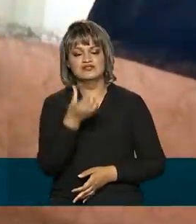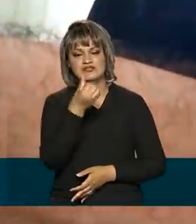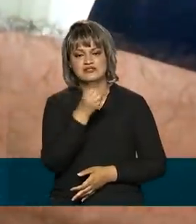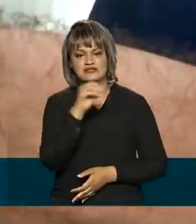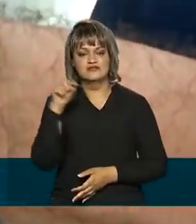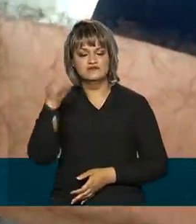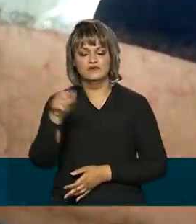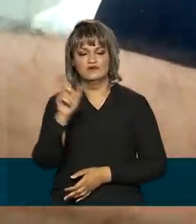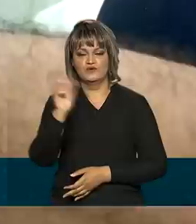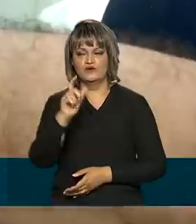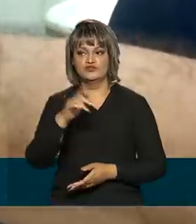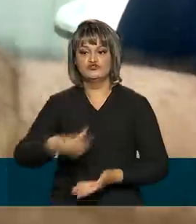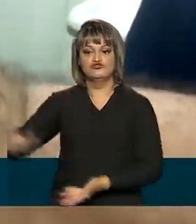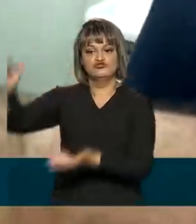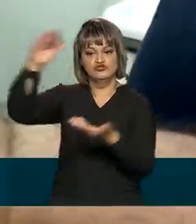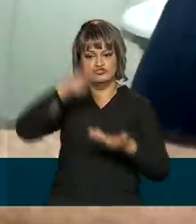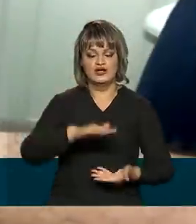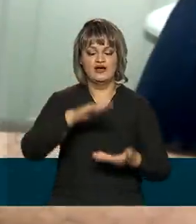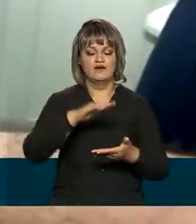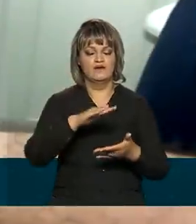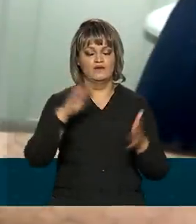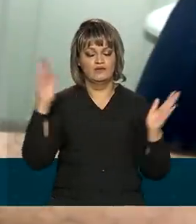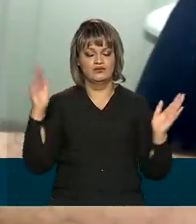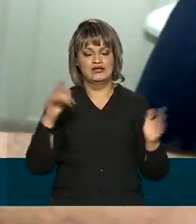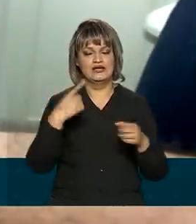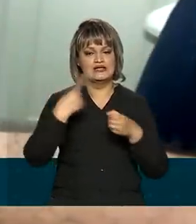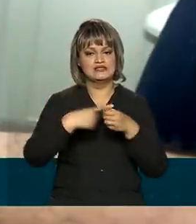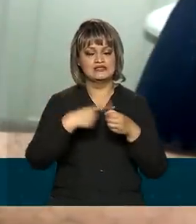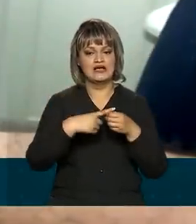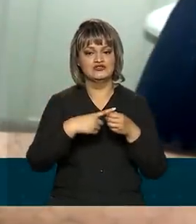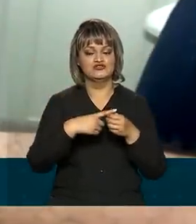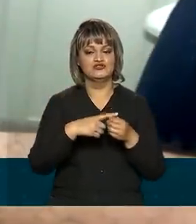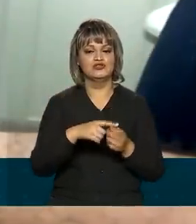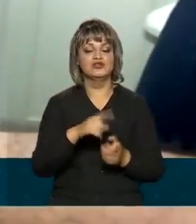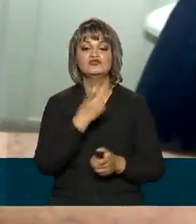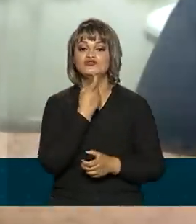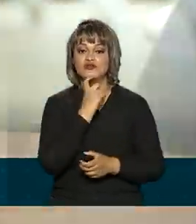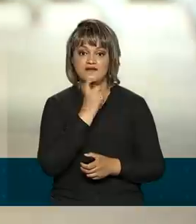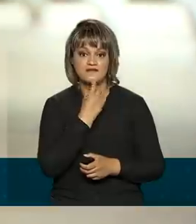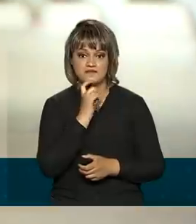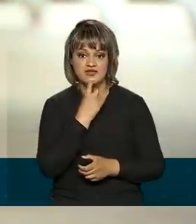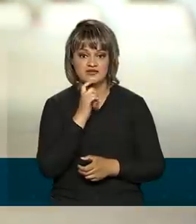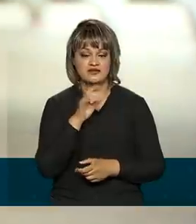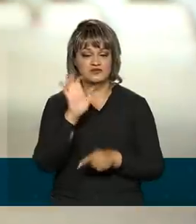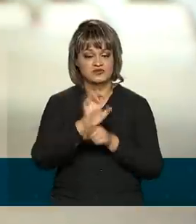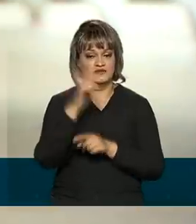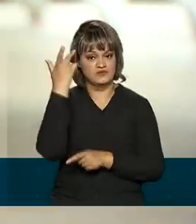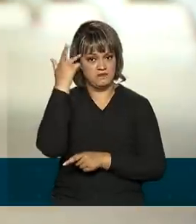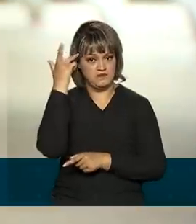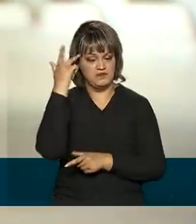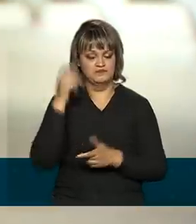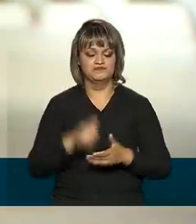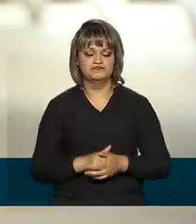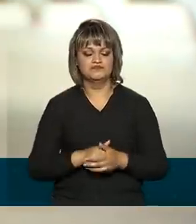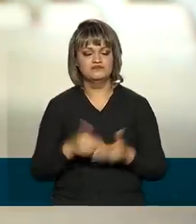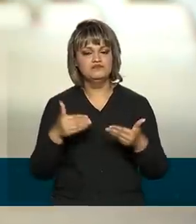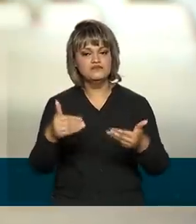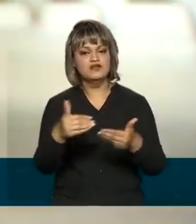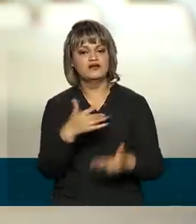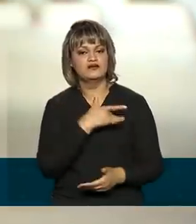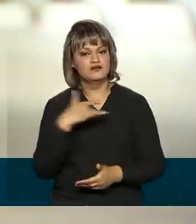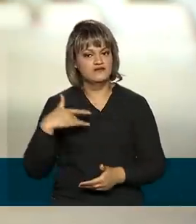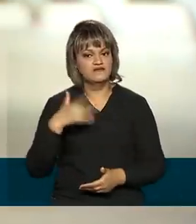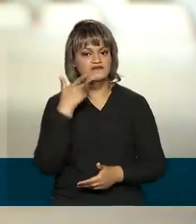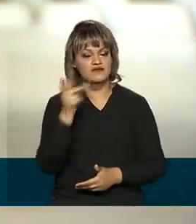mil doses desembarcaram no aeroporto de Viracopos, em Campinas, no estado de São Paulo. E de acordo com o Ministério da Saúde,